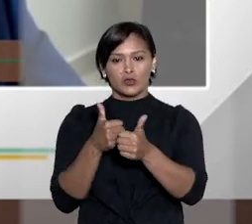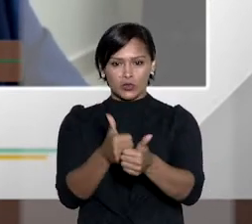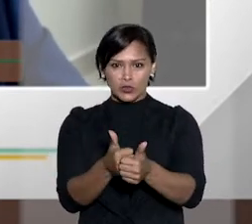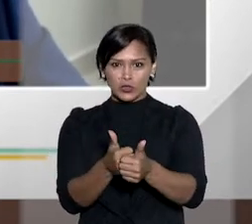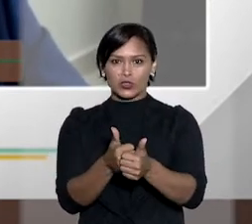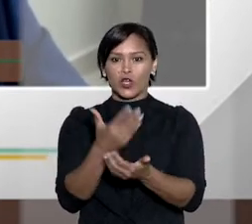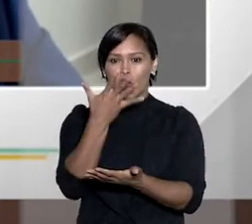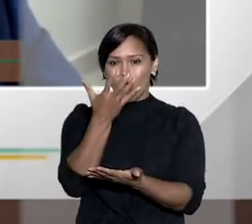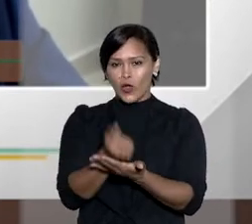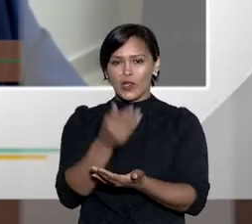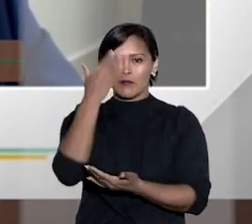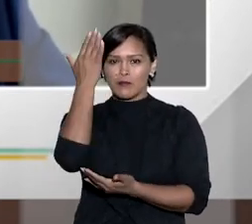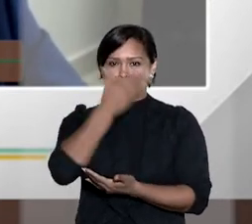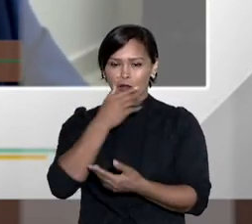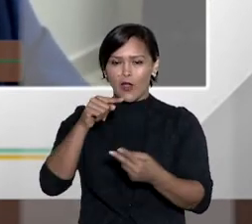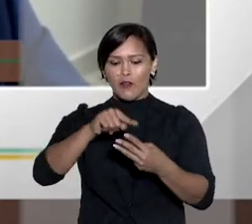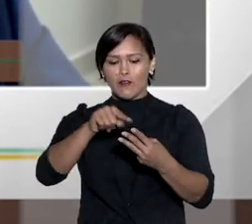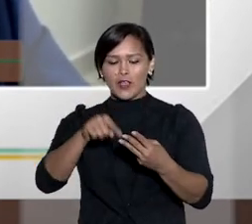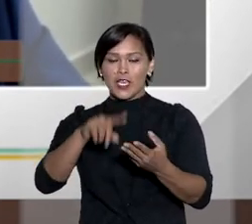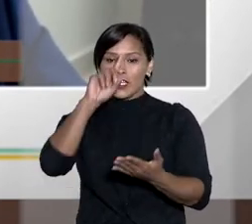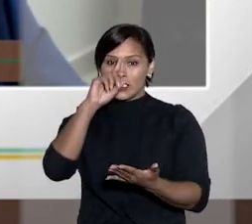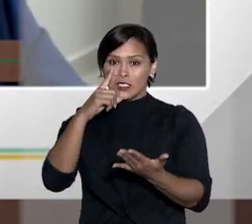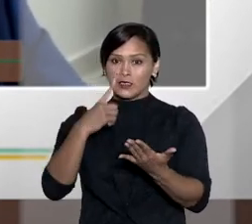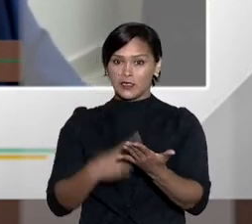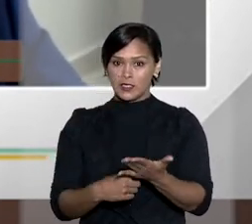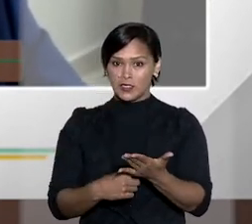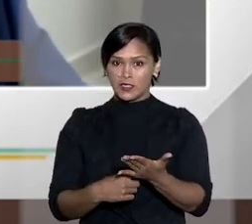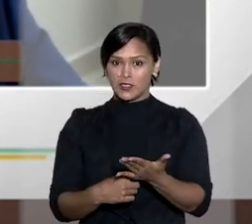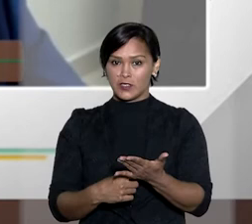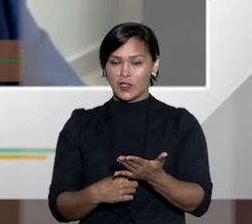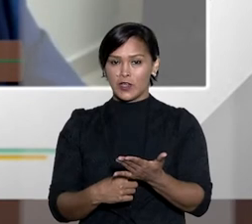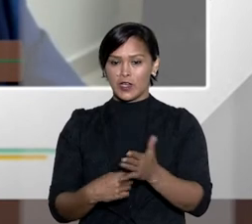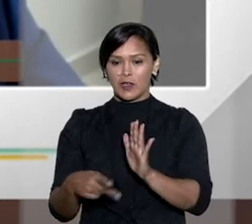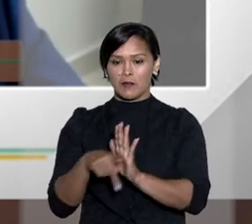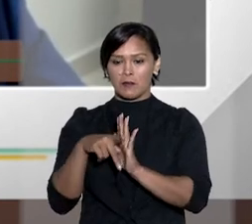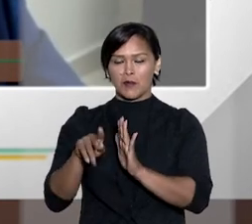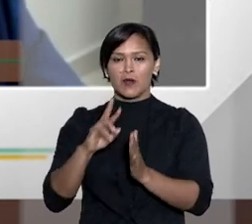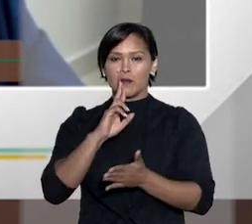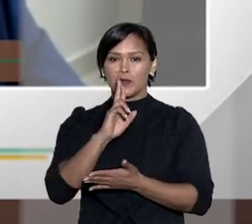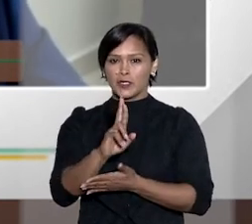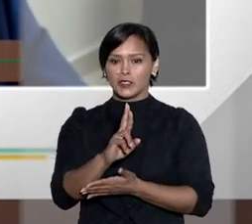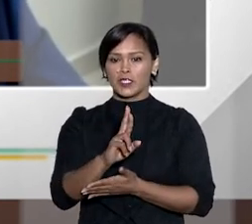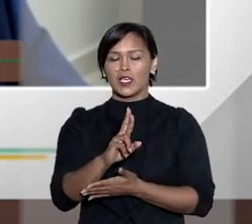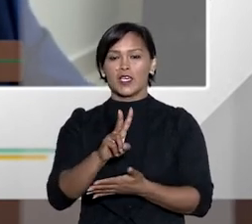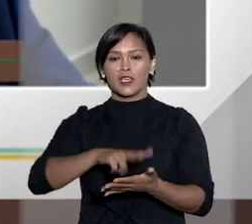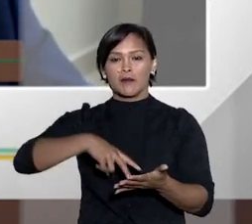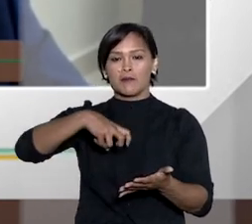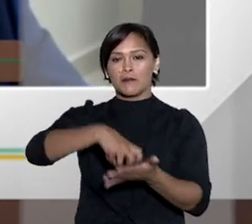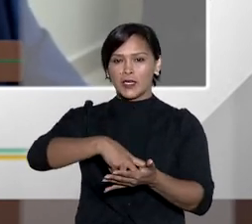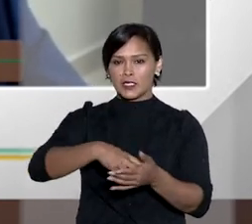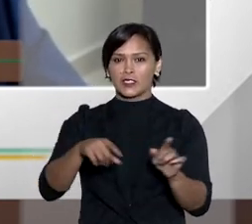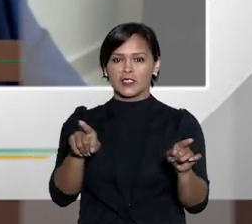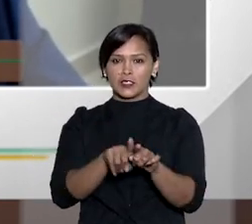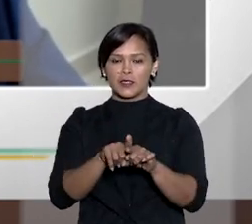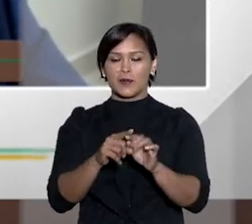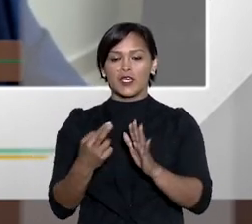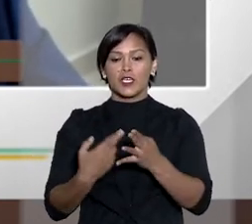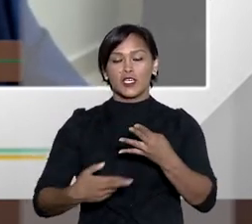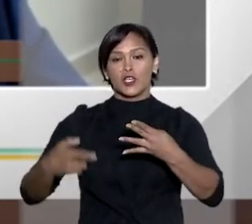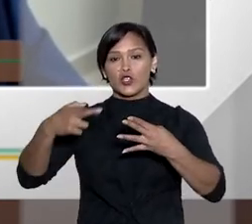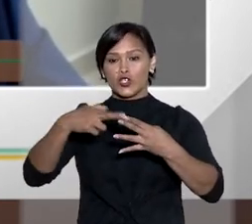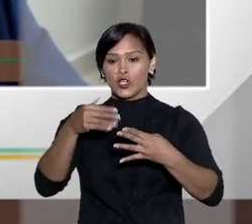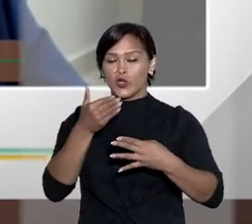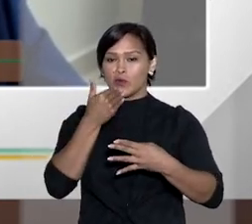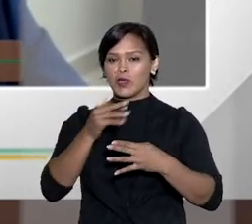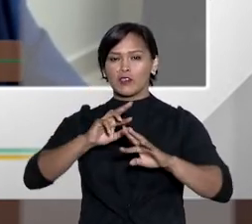com colheita de provas, fase decisória com a decisão da questão, fase executiva e também temos fase recursal.